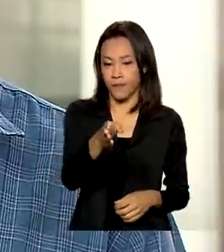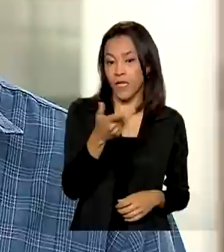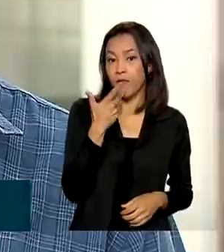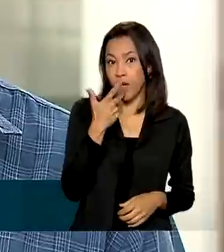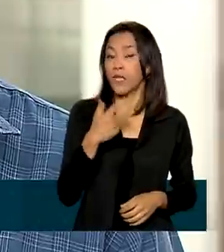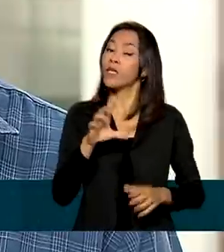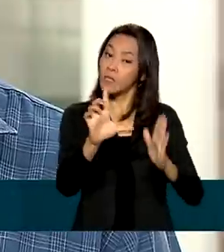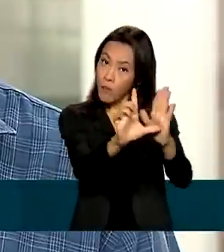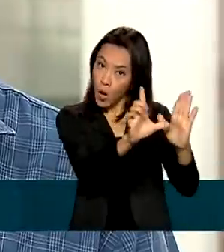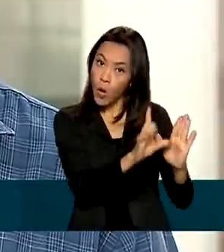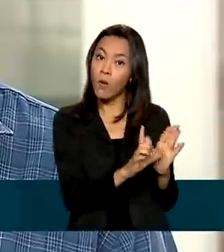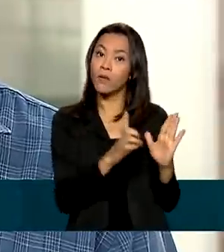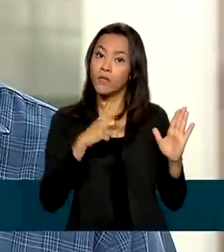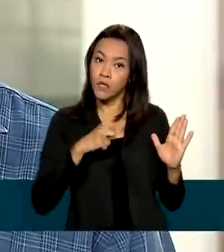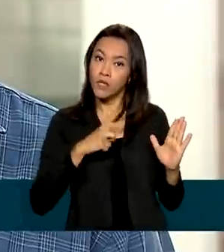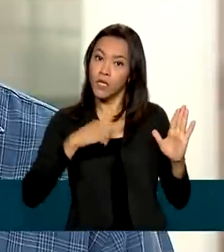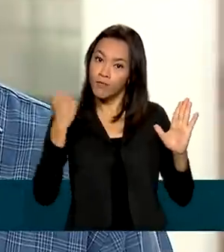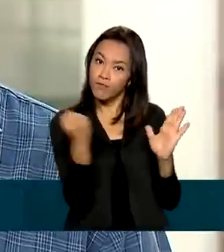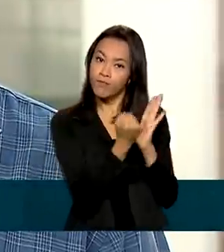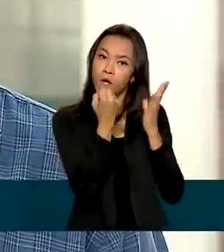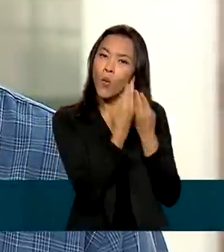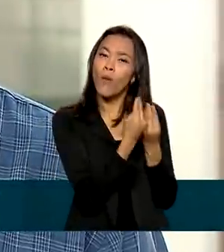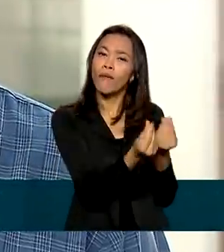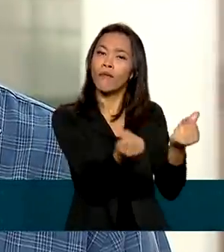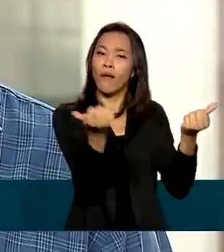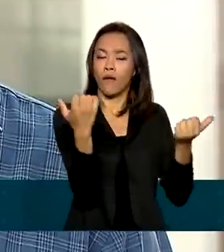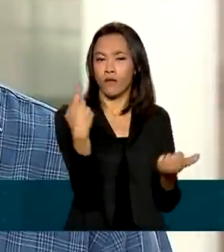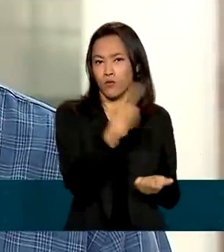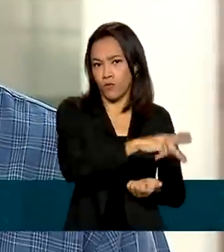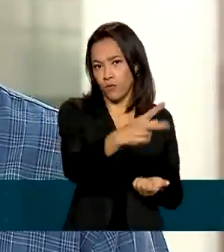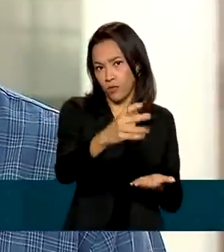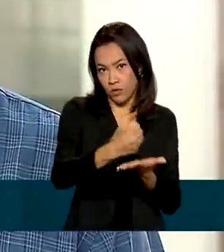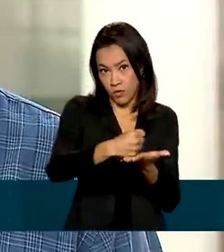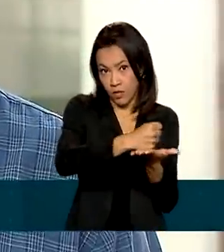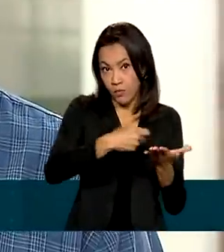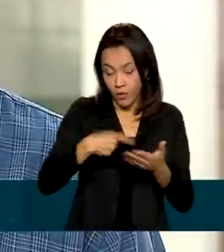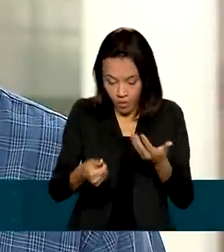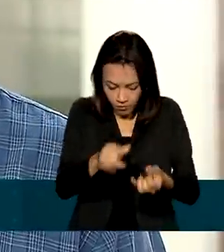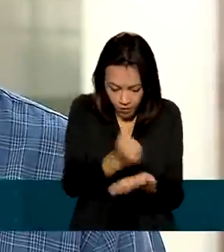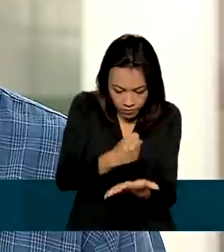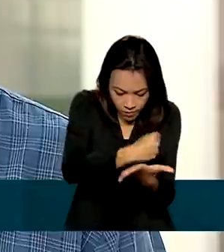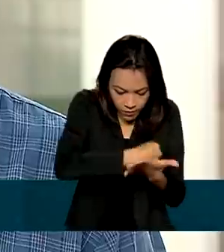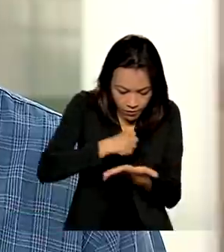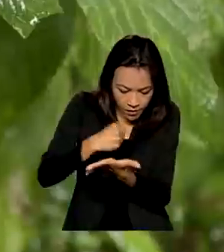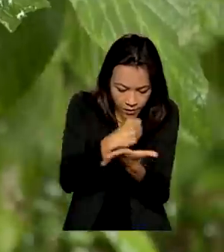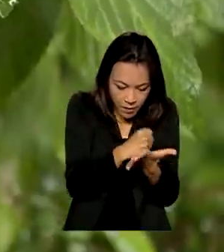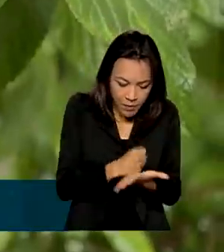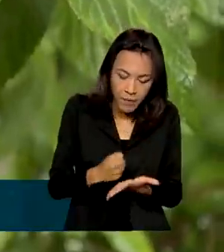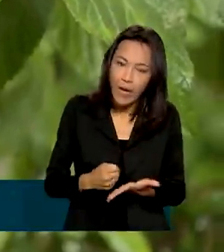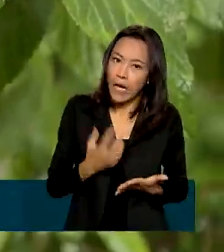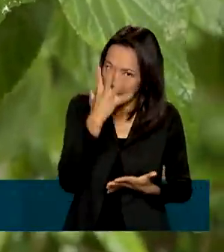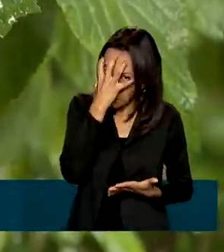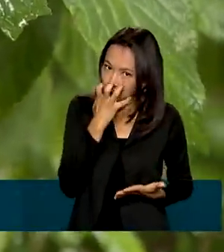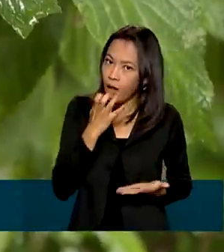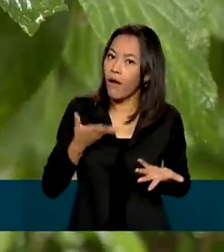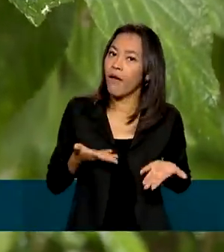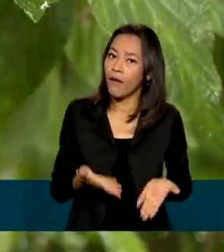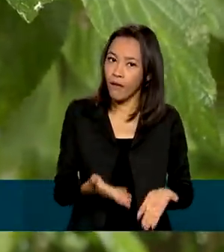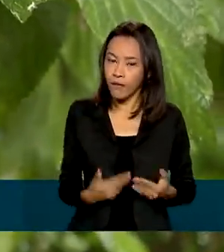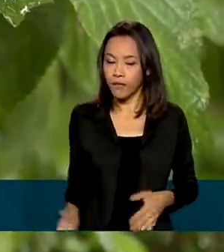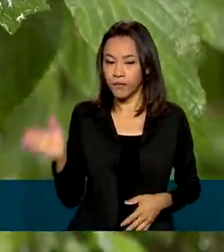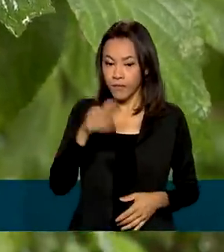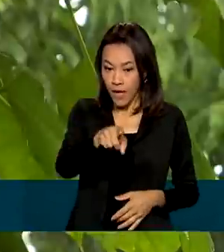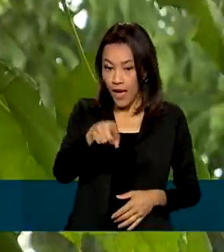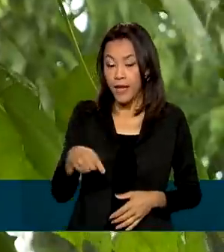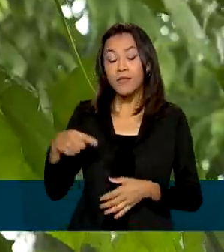loja credenciada, que tenha realmente qualidade na medicação, porque manipular a medicação é uma coisa séria. Plantas medicinais têm